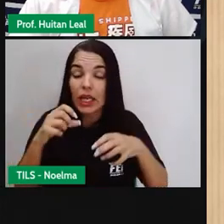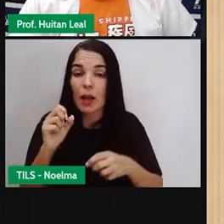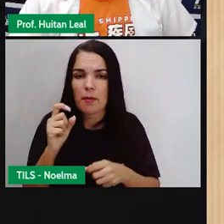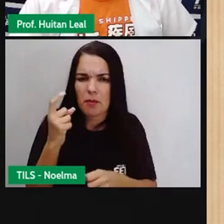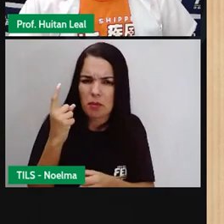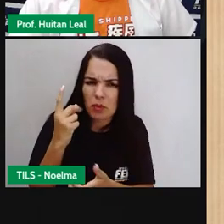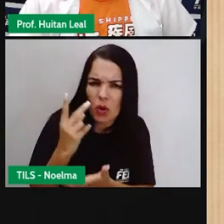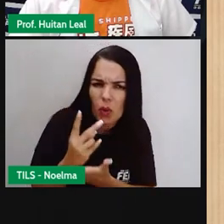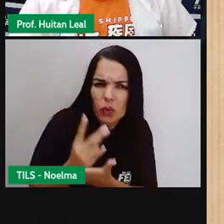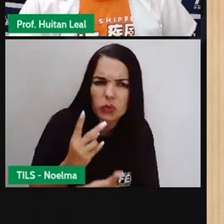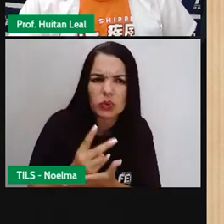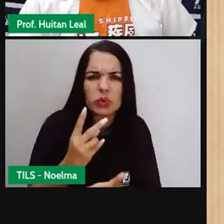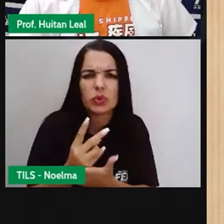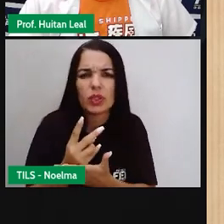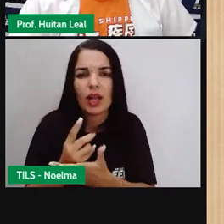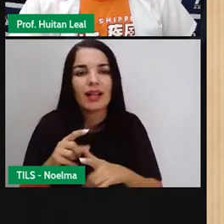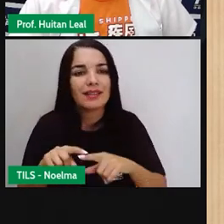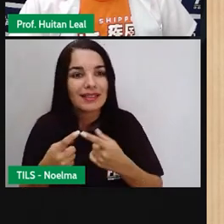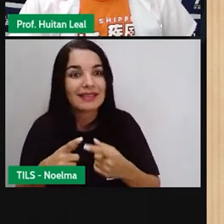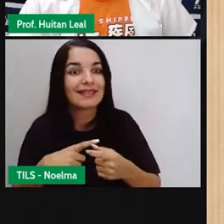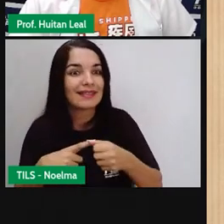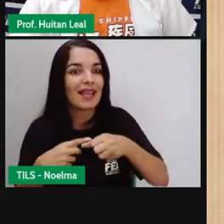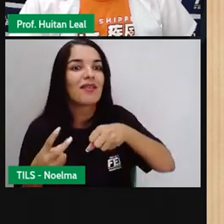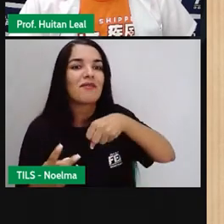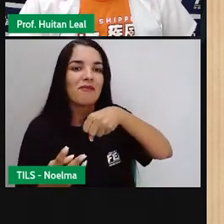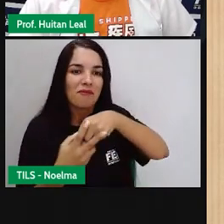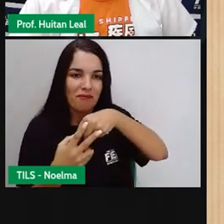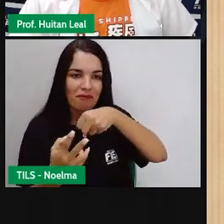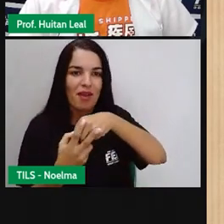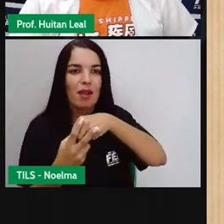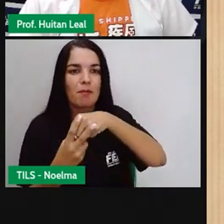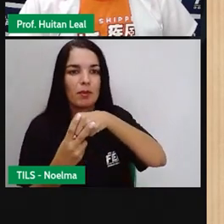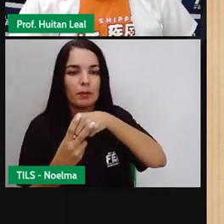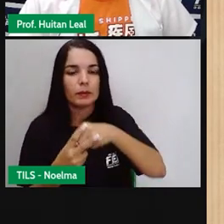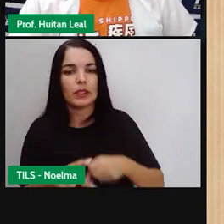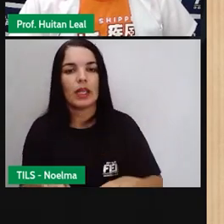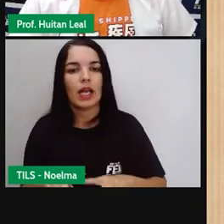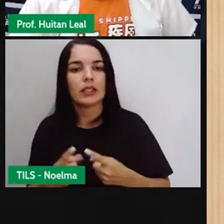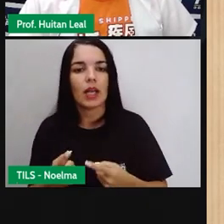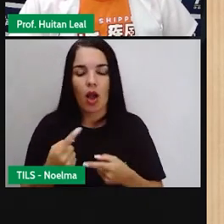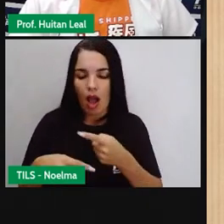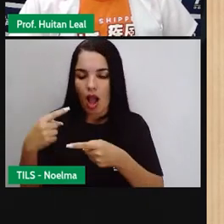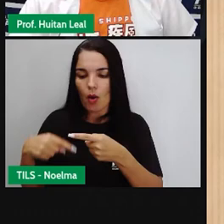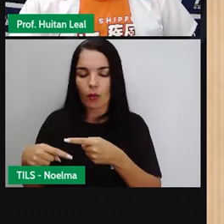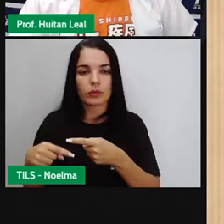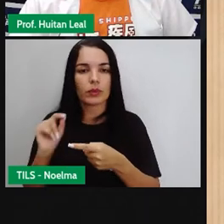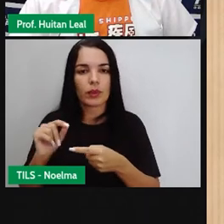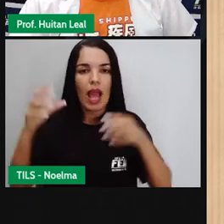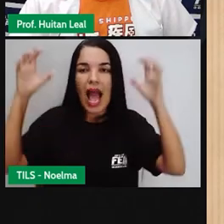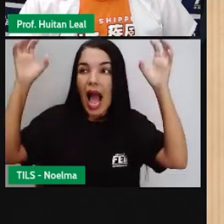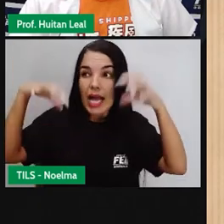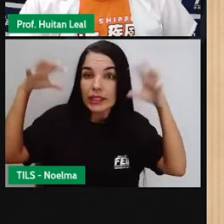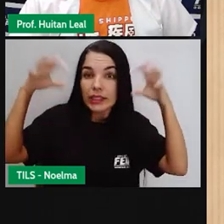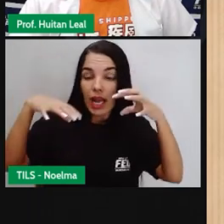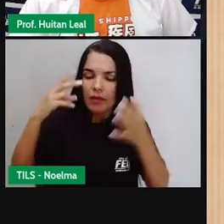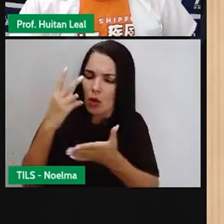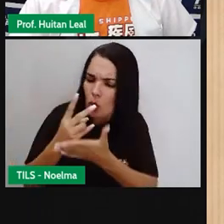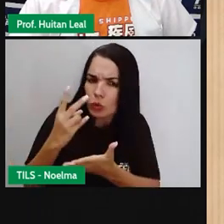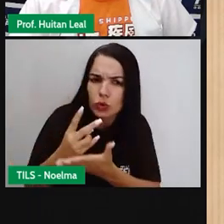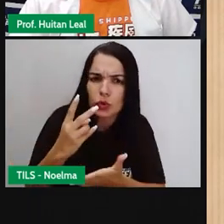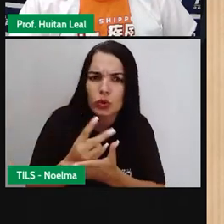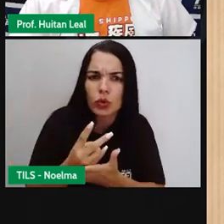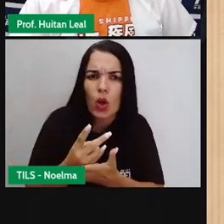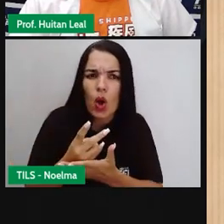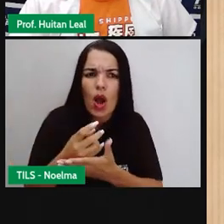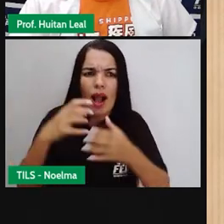essa é uma frase verbal. Na frase seguinte. A chuva persistiu em cair